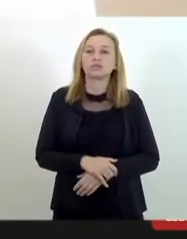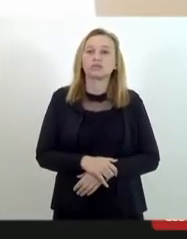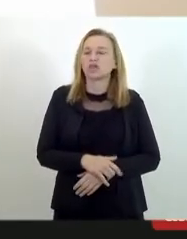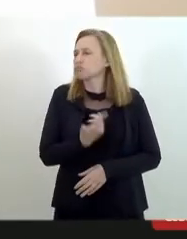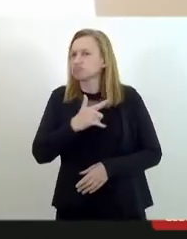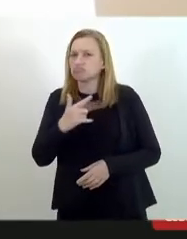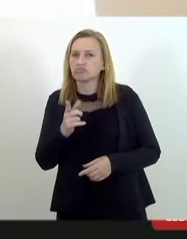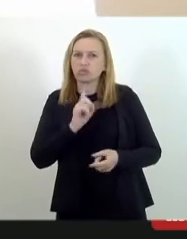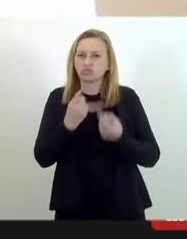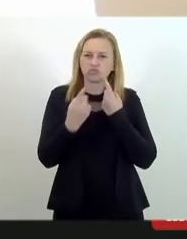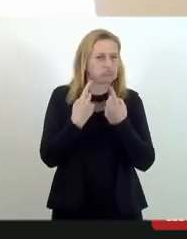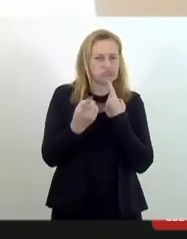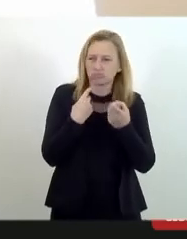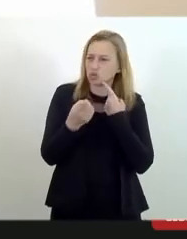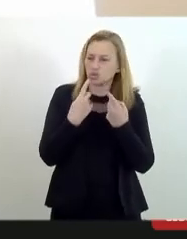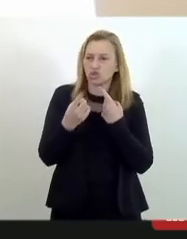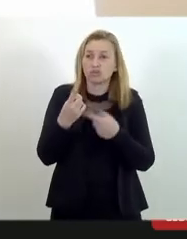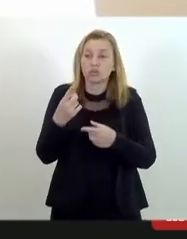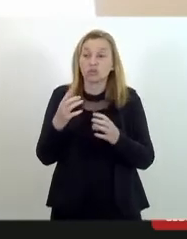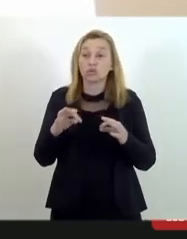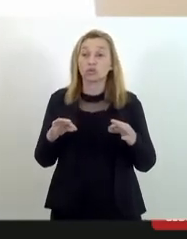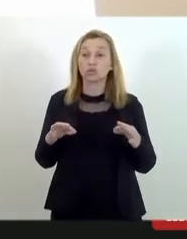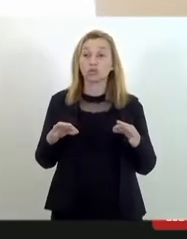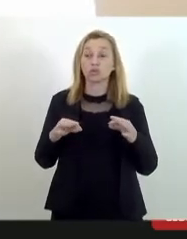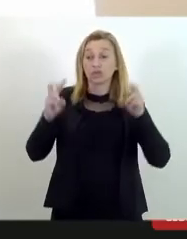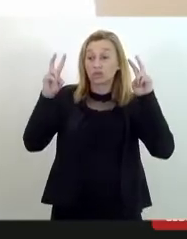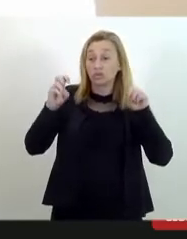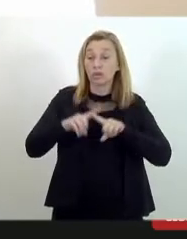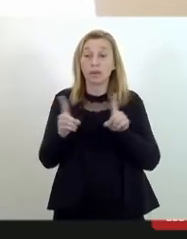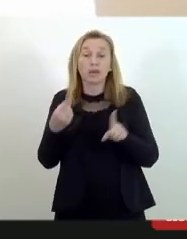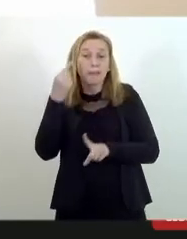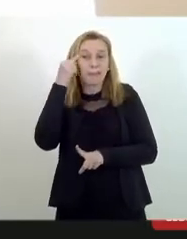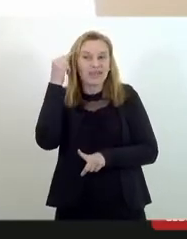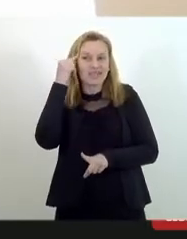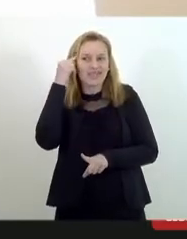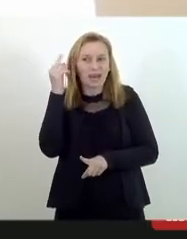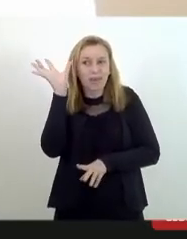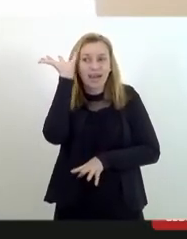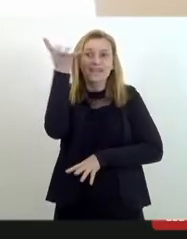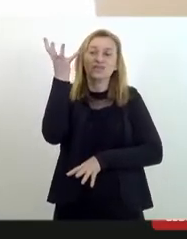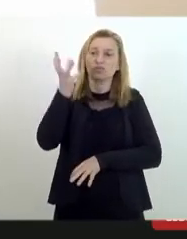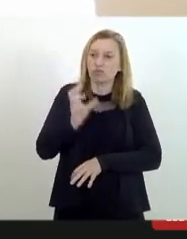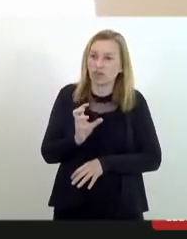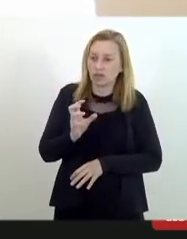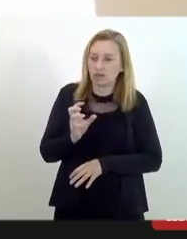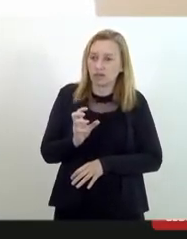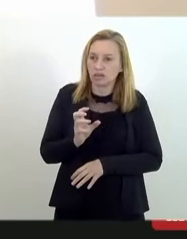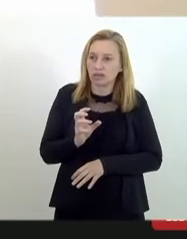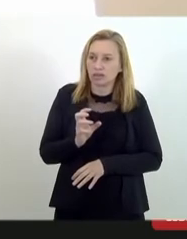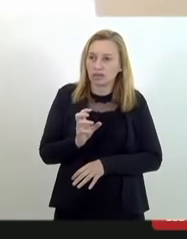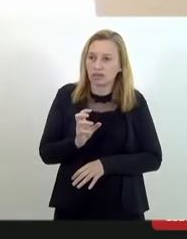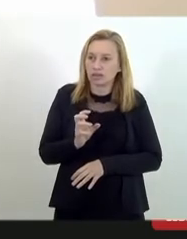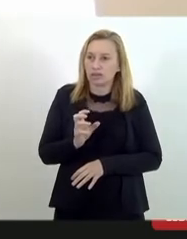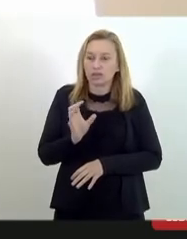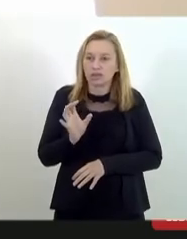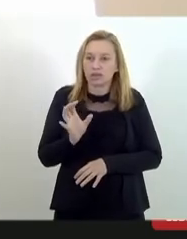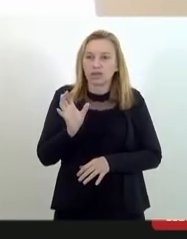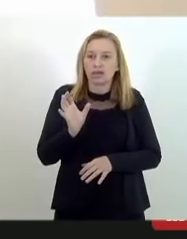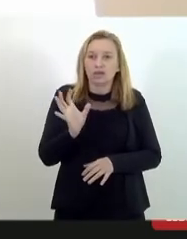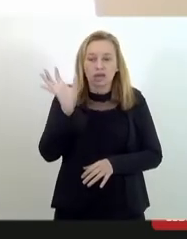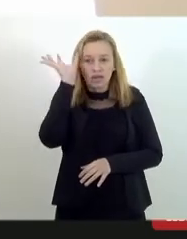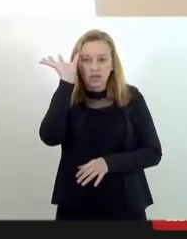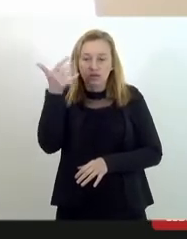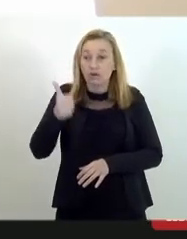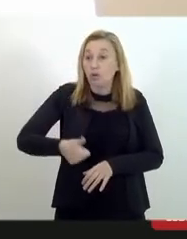discutimos os fatos, mas nós precisamos pensar em proposições, em soluções, em tentativas de alterações desse quadro, numa